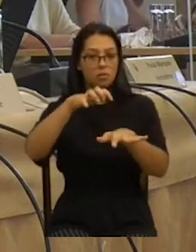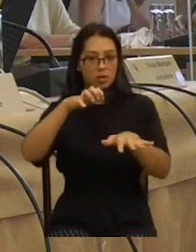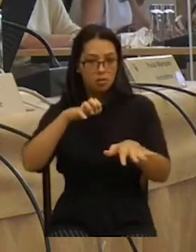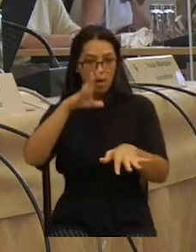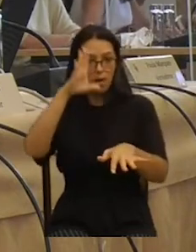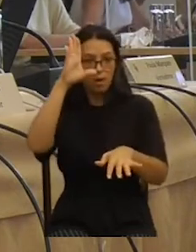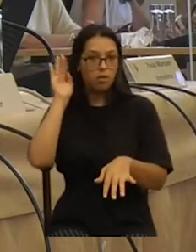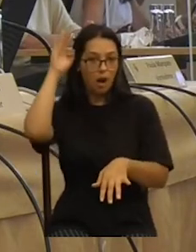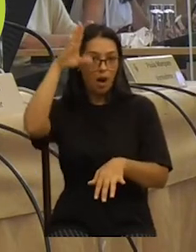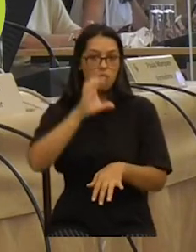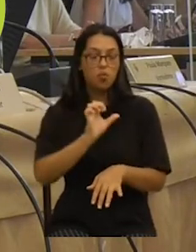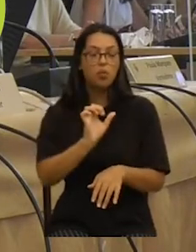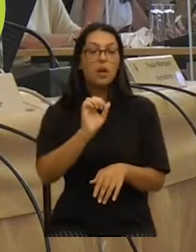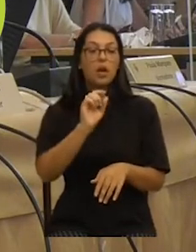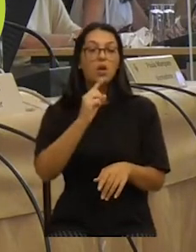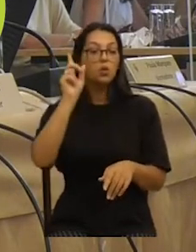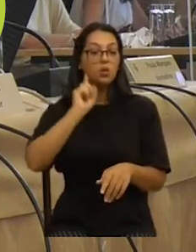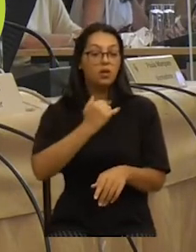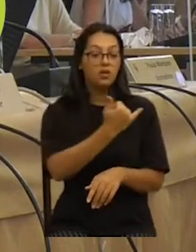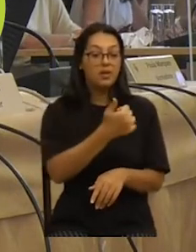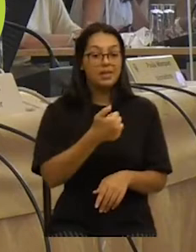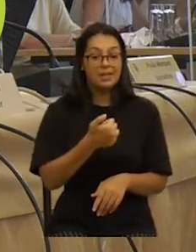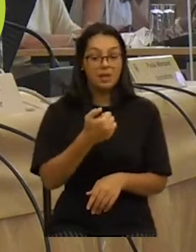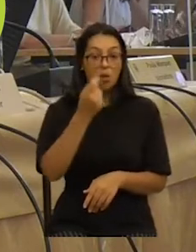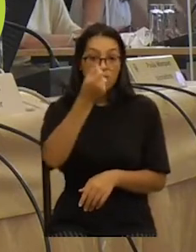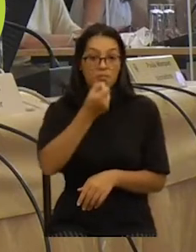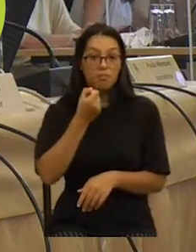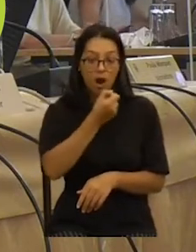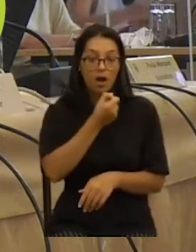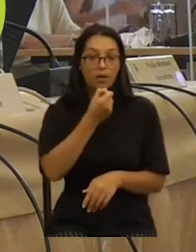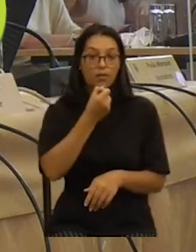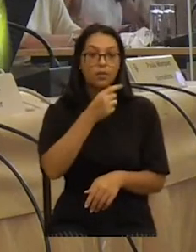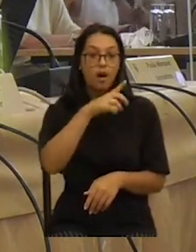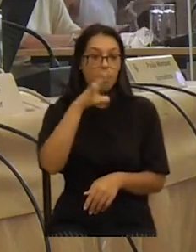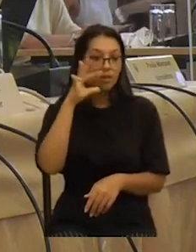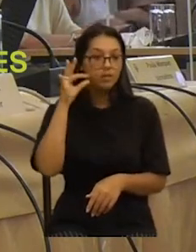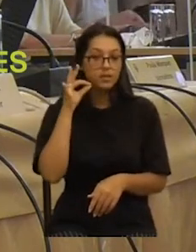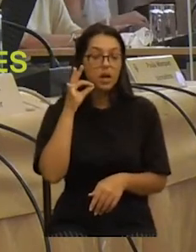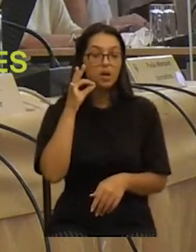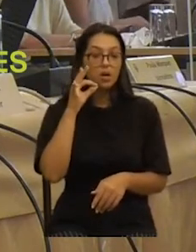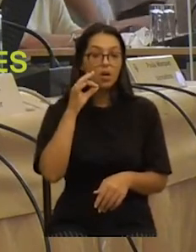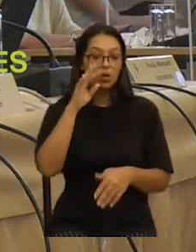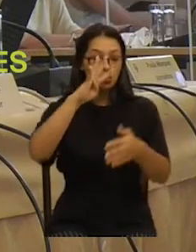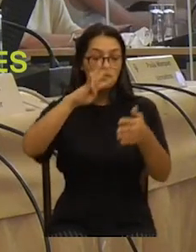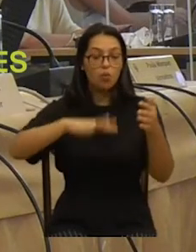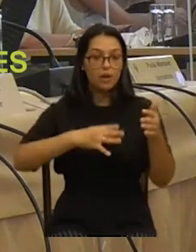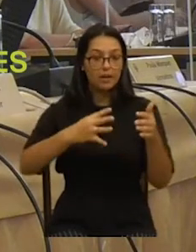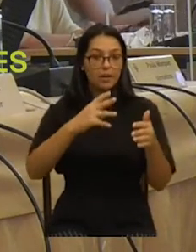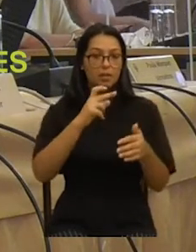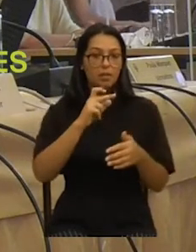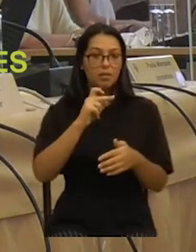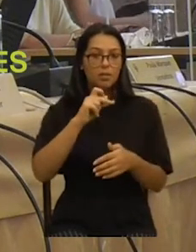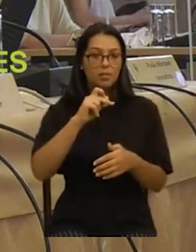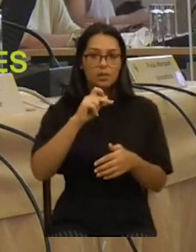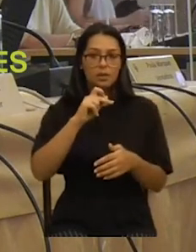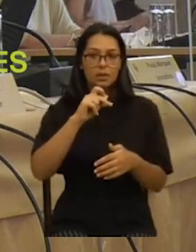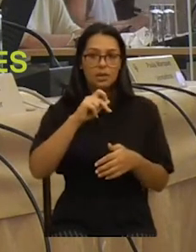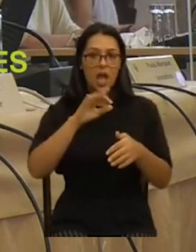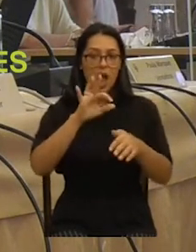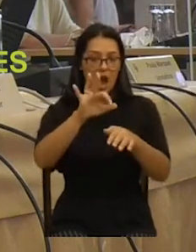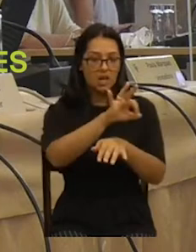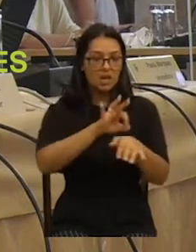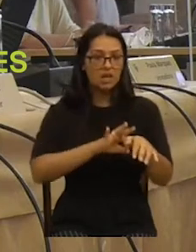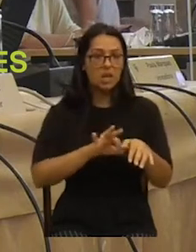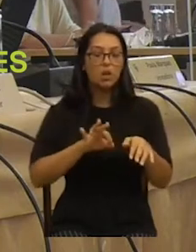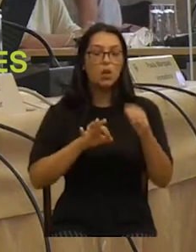da República. No dia 25 de maio, aniversário do arquiteto Gonçalo Riberteles, passará, em princípio, a um